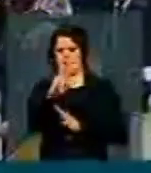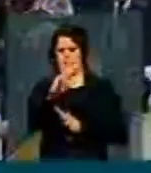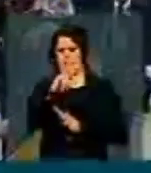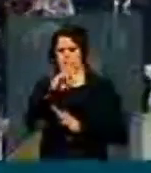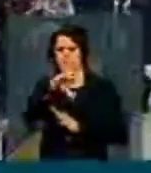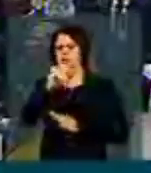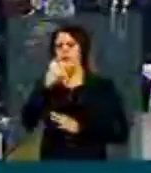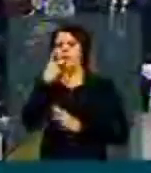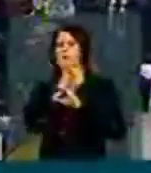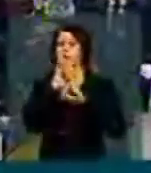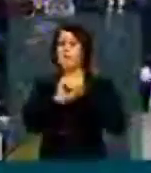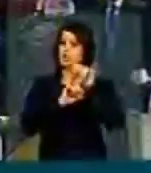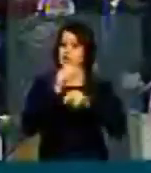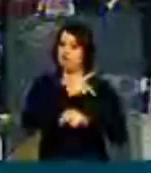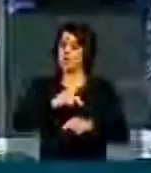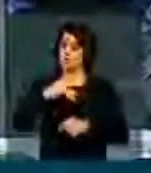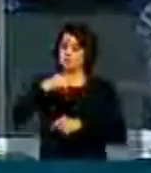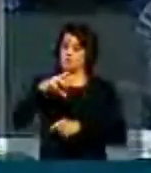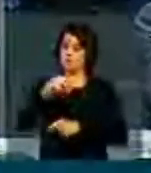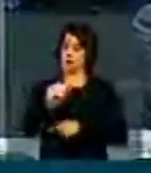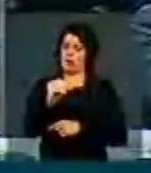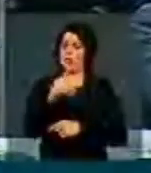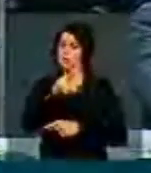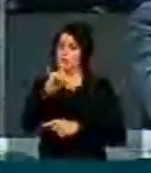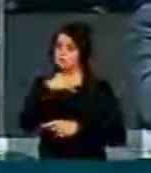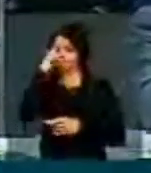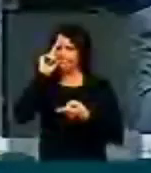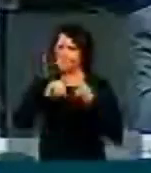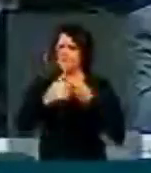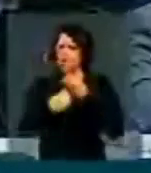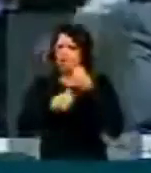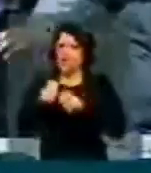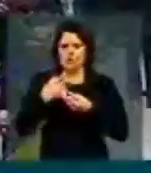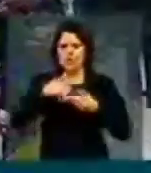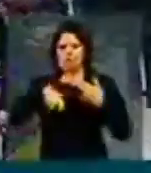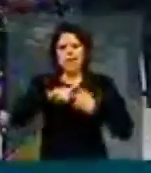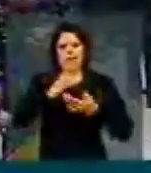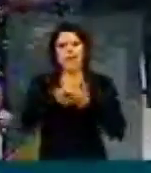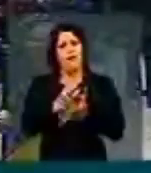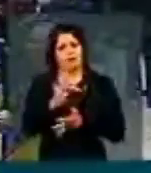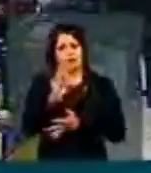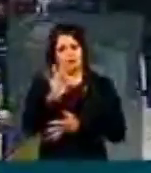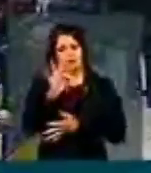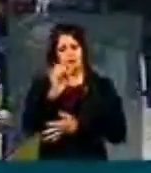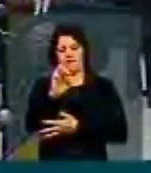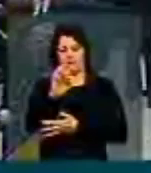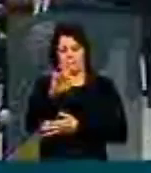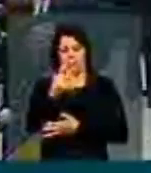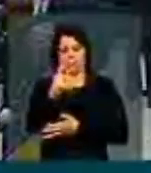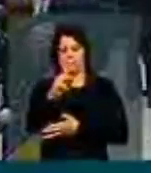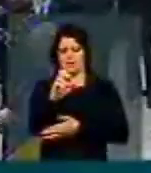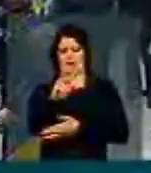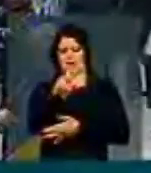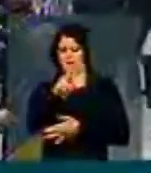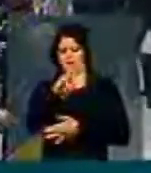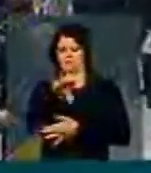há pouco explicou aí que é preciso encontrar um meio termo para que o fim do fator previdenciário sendo submetido à votação